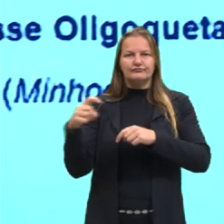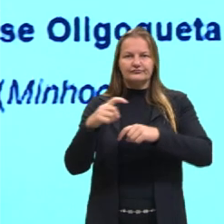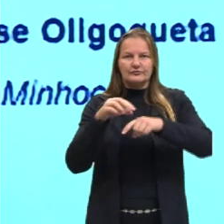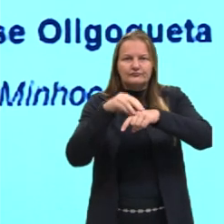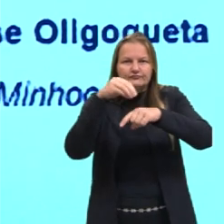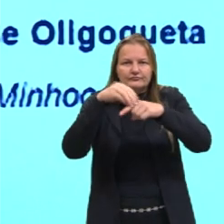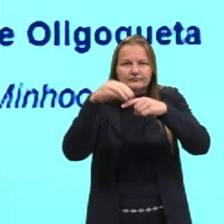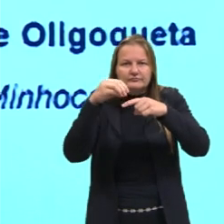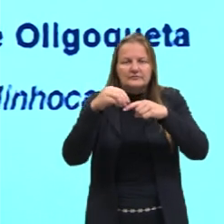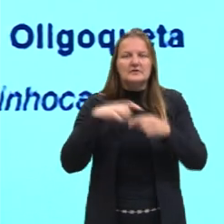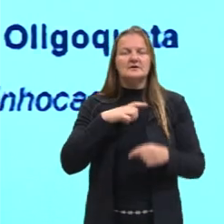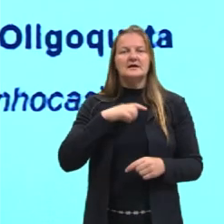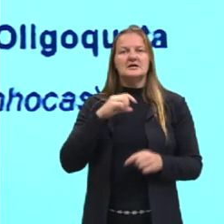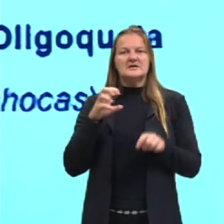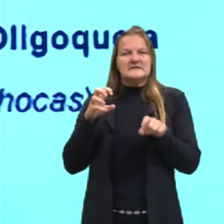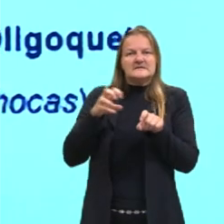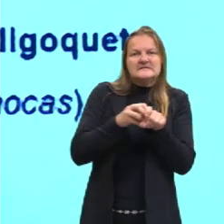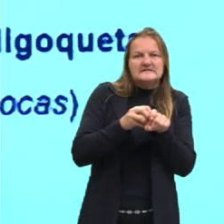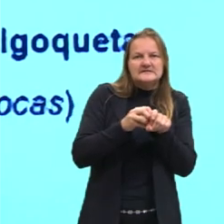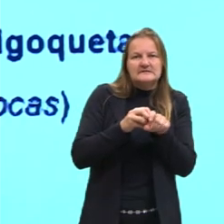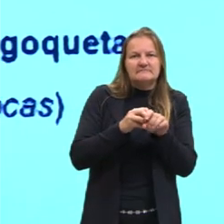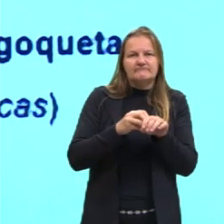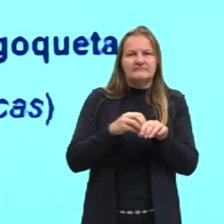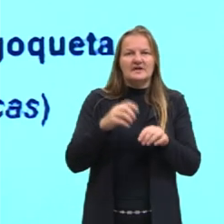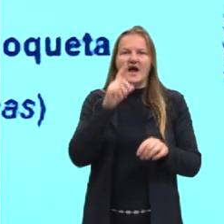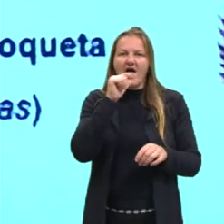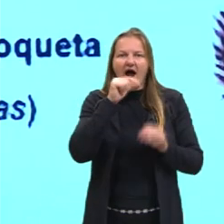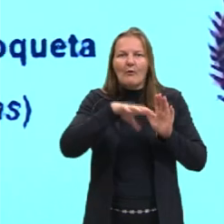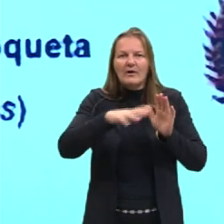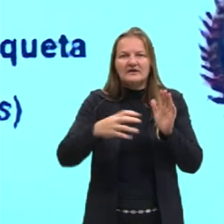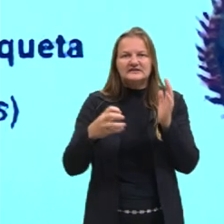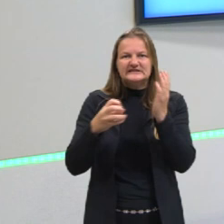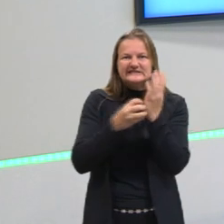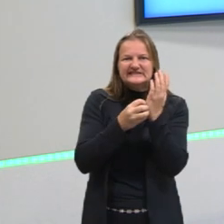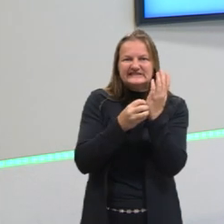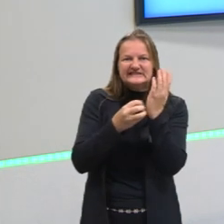e as sanguessugas da classe irundinha.